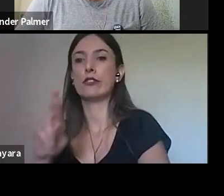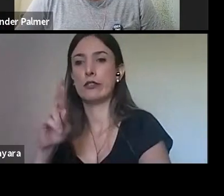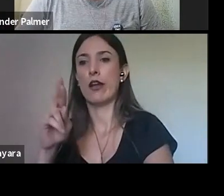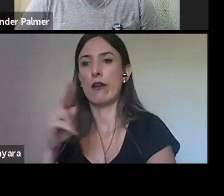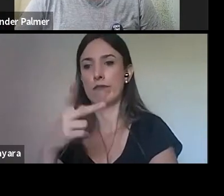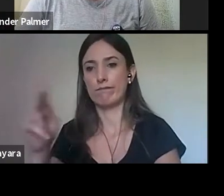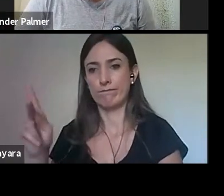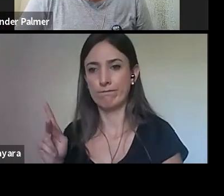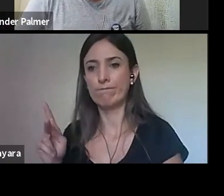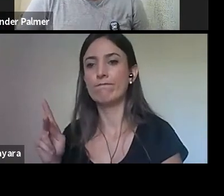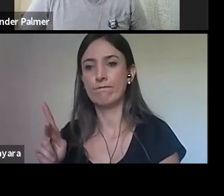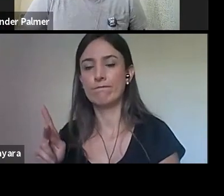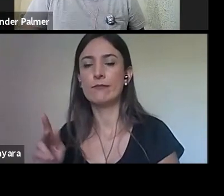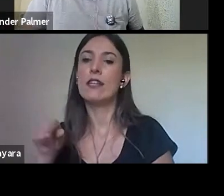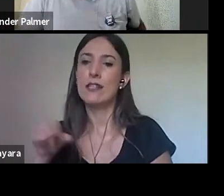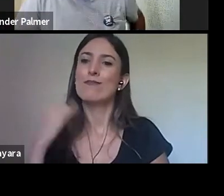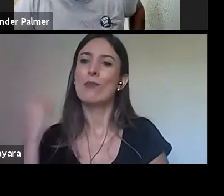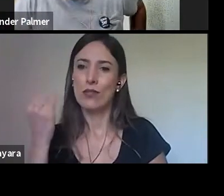Por outro lado,